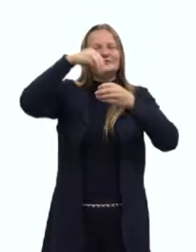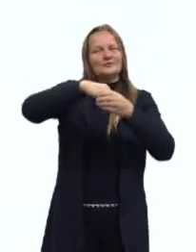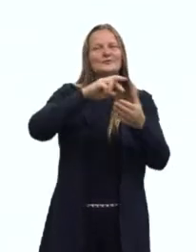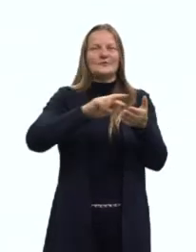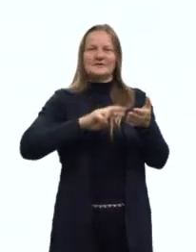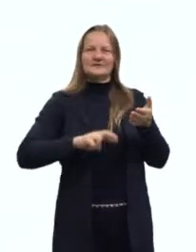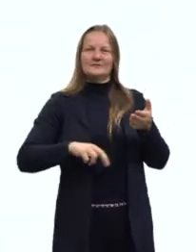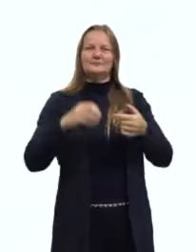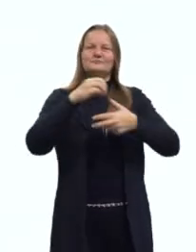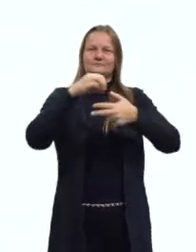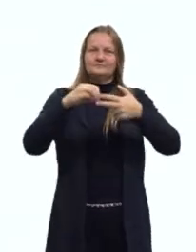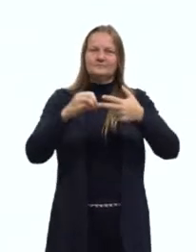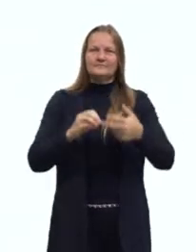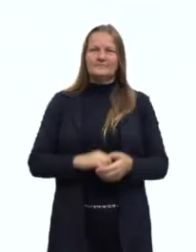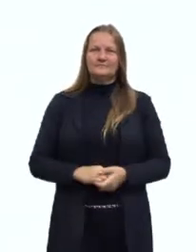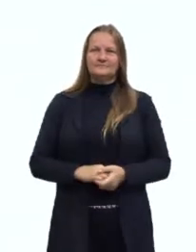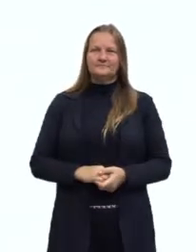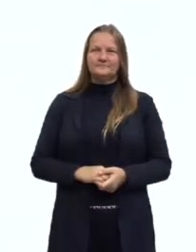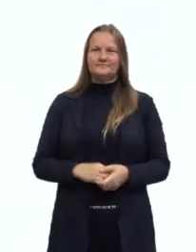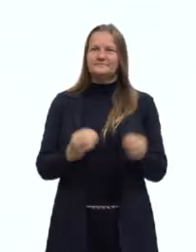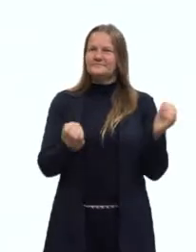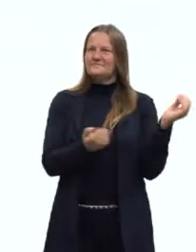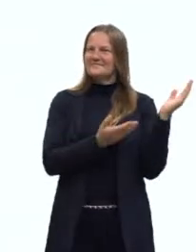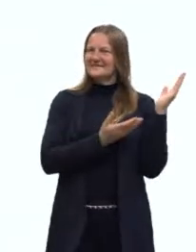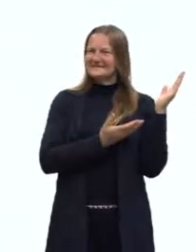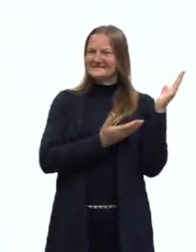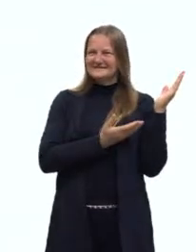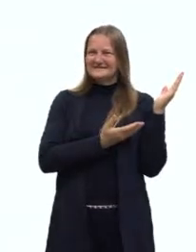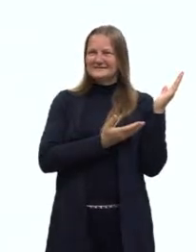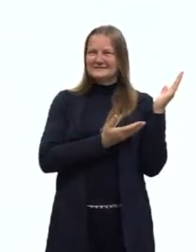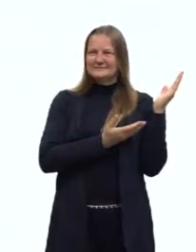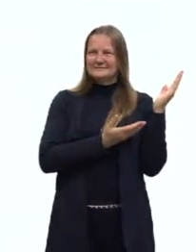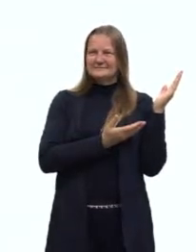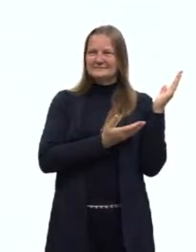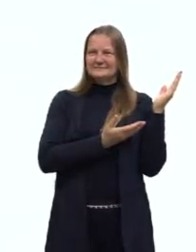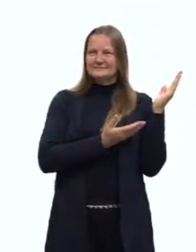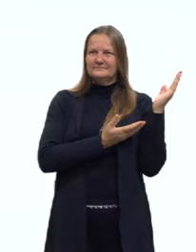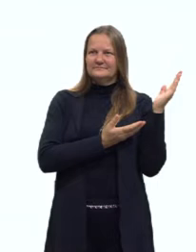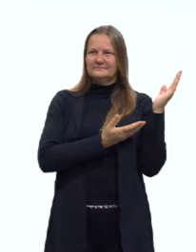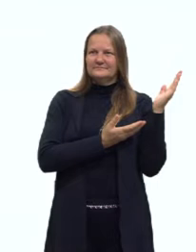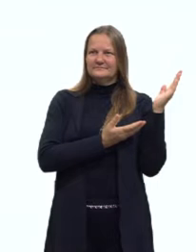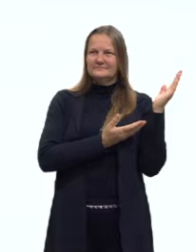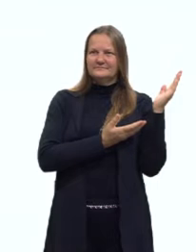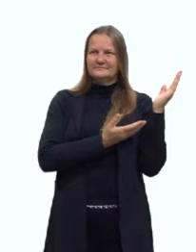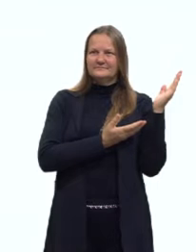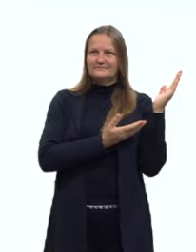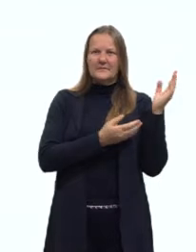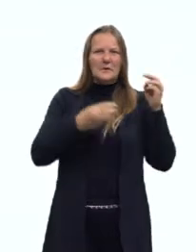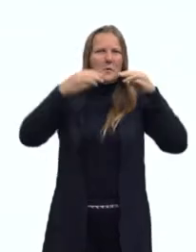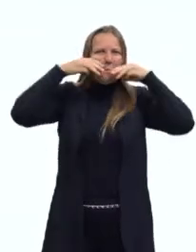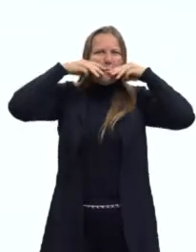redação do Enem. O meme de hoje envolve o senhor Nicolau Maquiavel